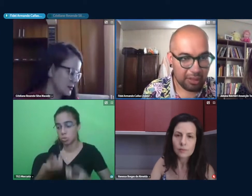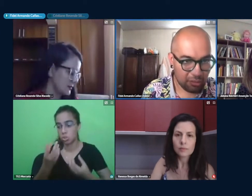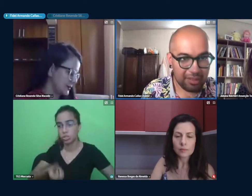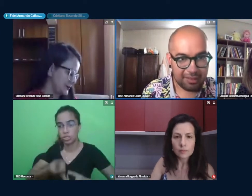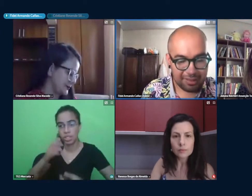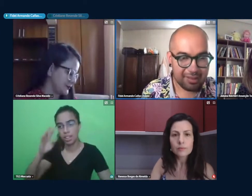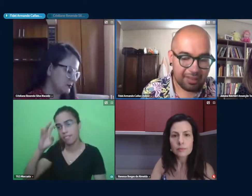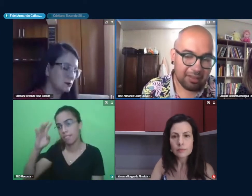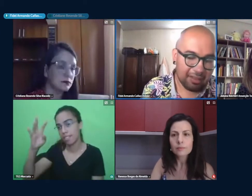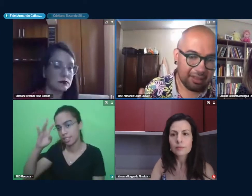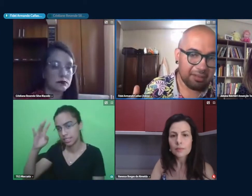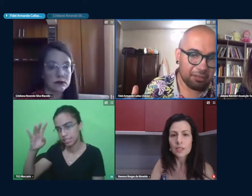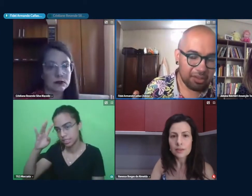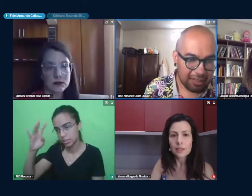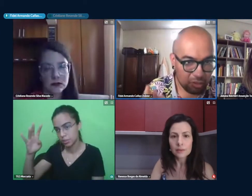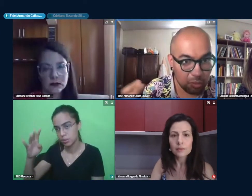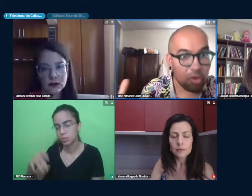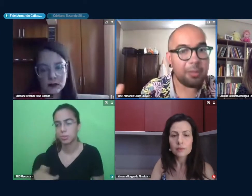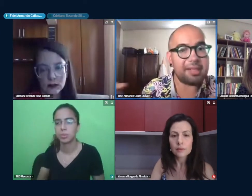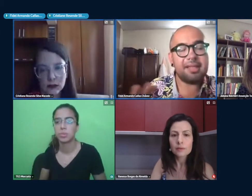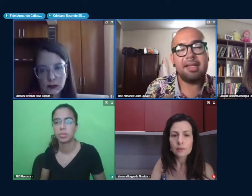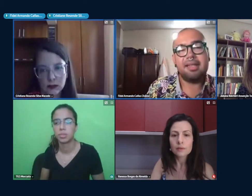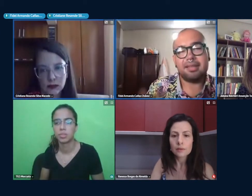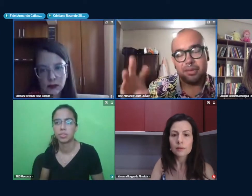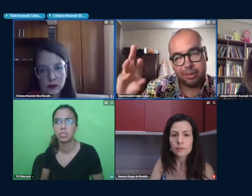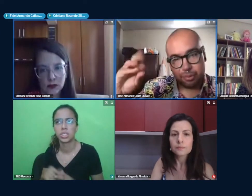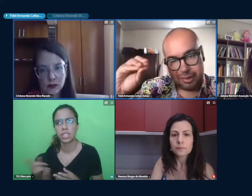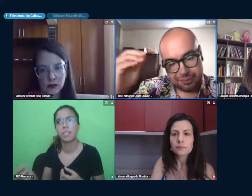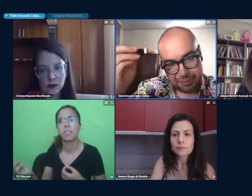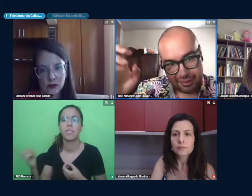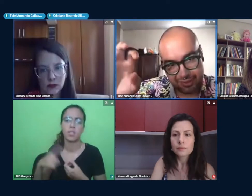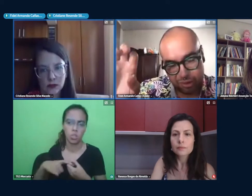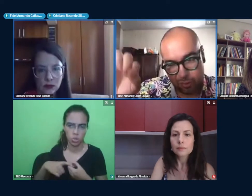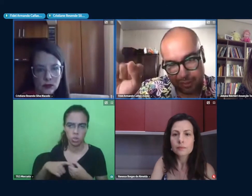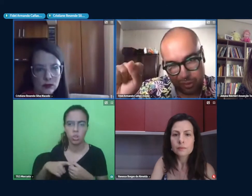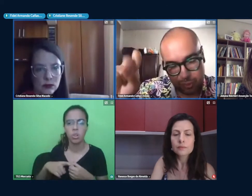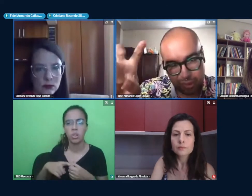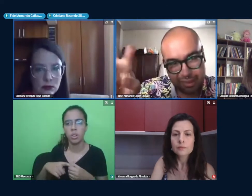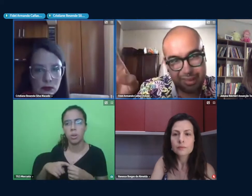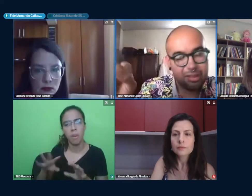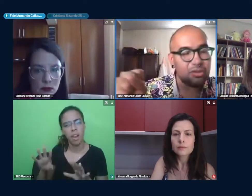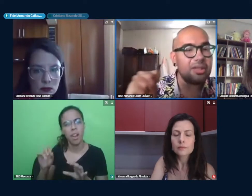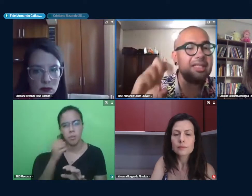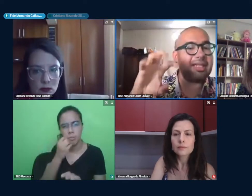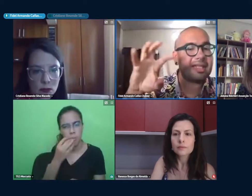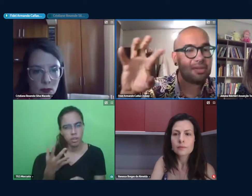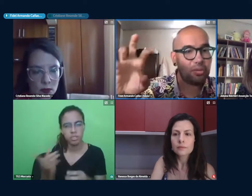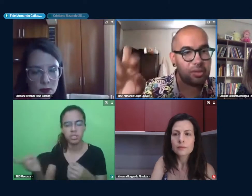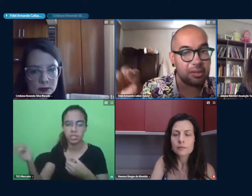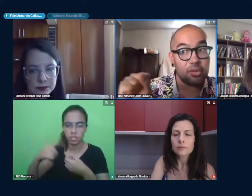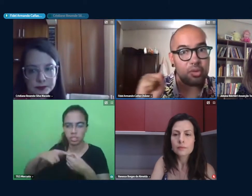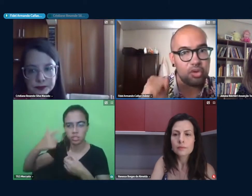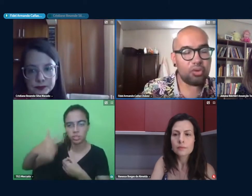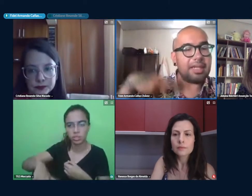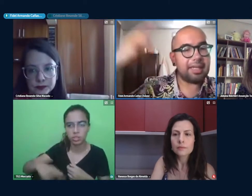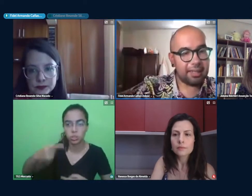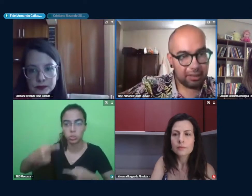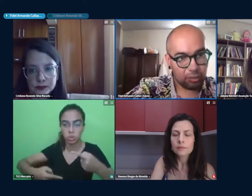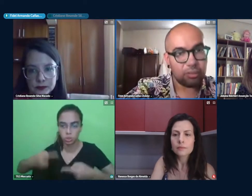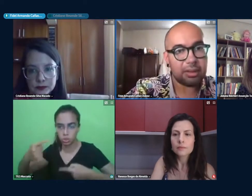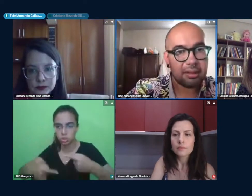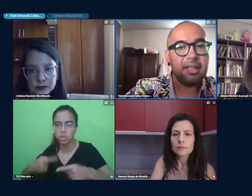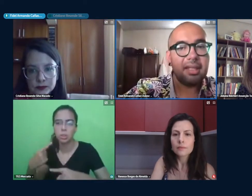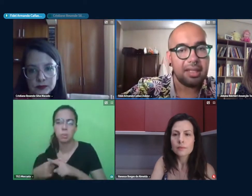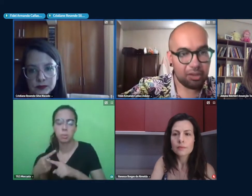porque com certeza você retomou mas se você puder retomar mais um pouquinho que aquela discussão surgiu